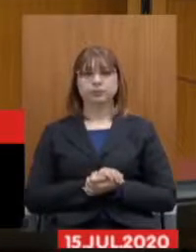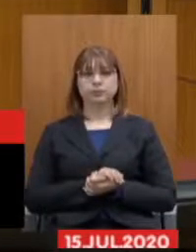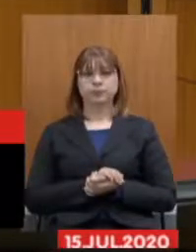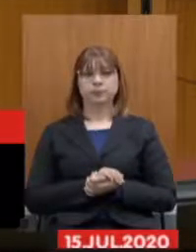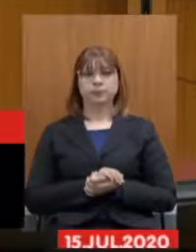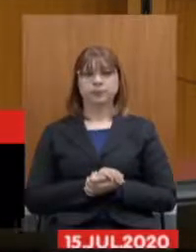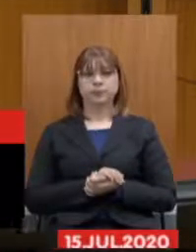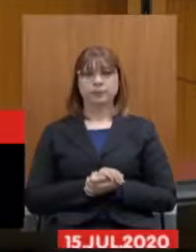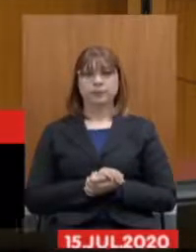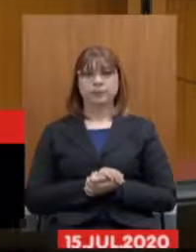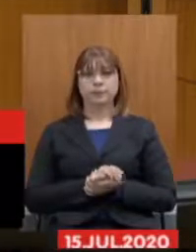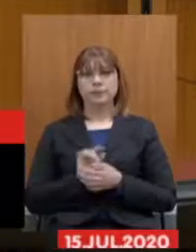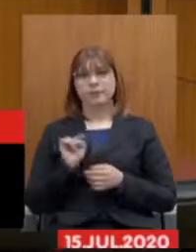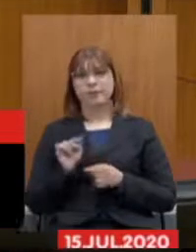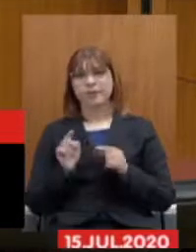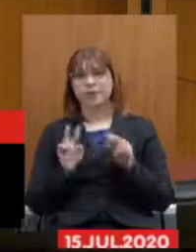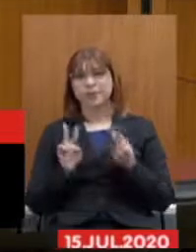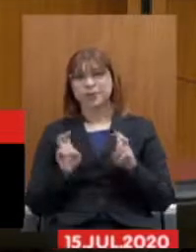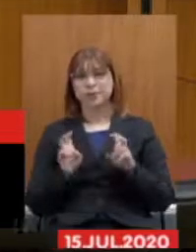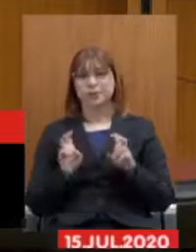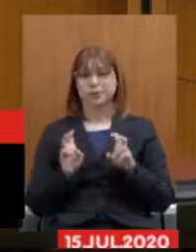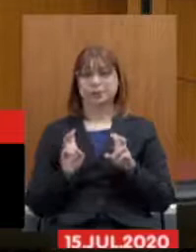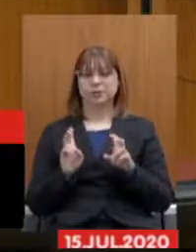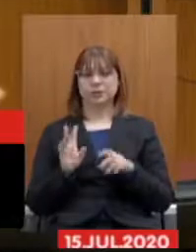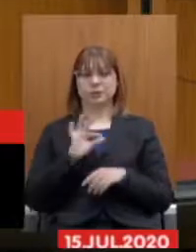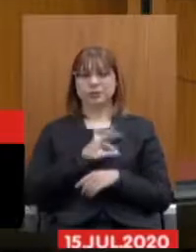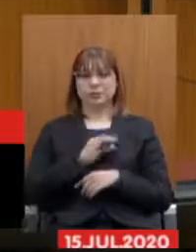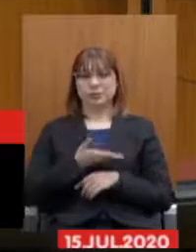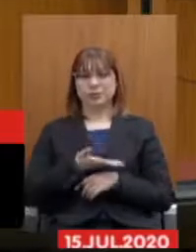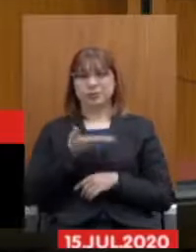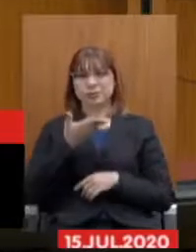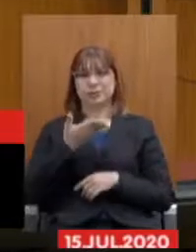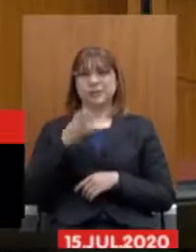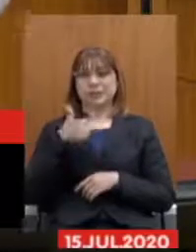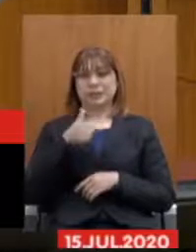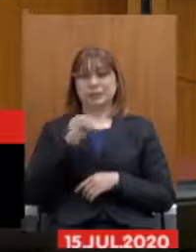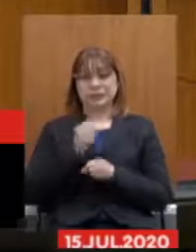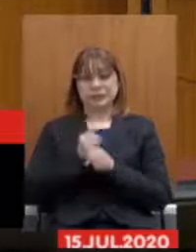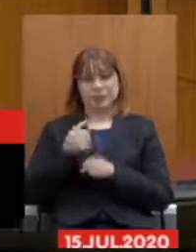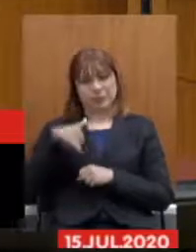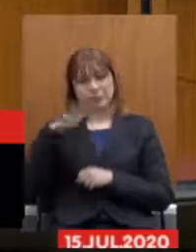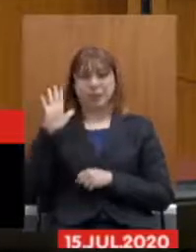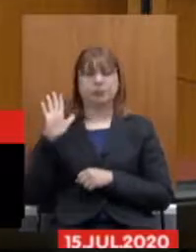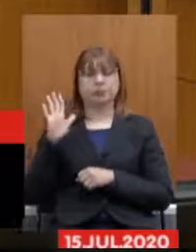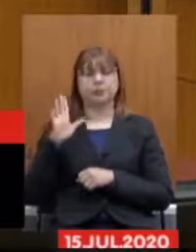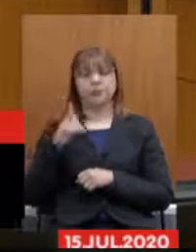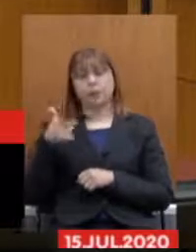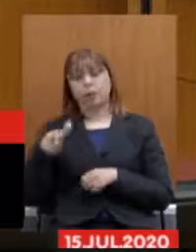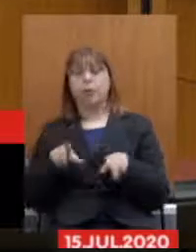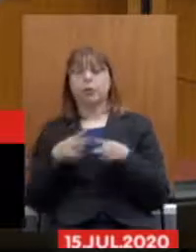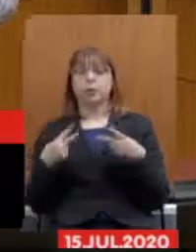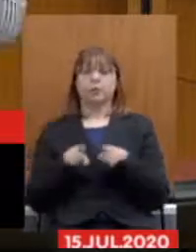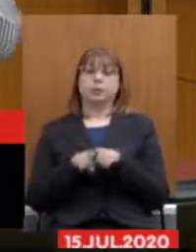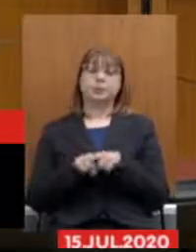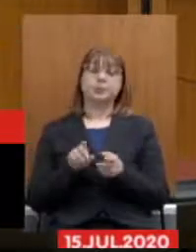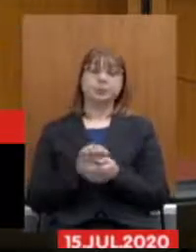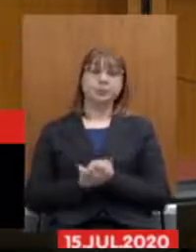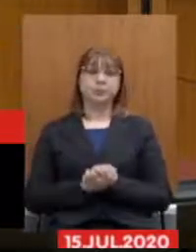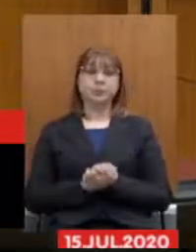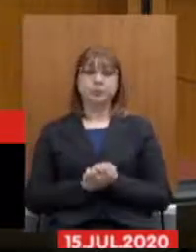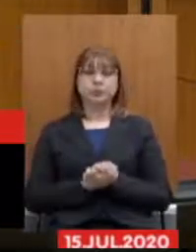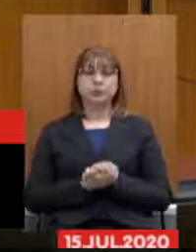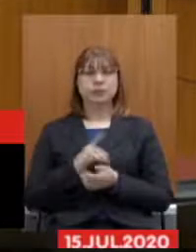essa questão do reajuste há mais, sem reajuste há mais de dez anos. E outra coisa, quando a gente pensa nessa